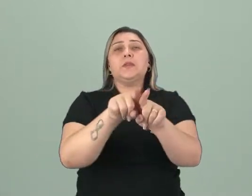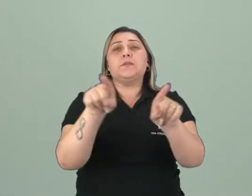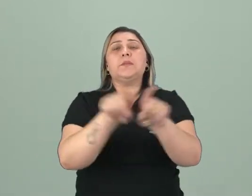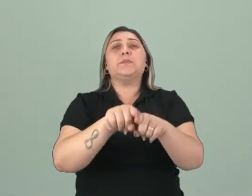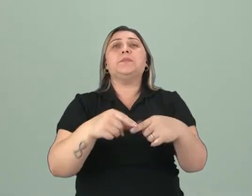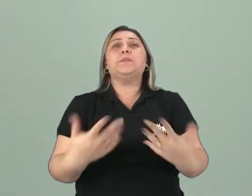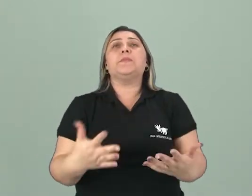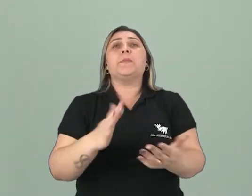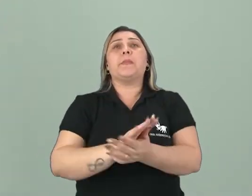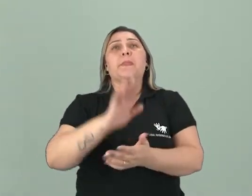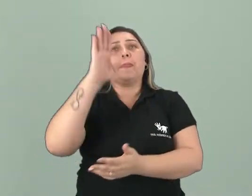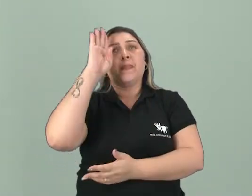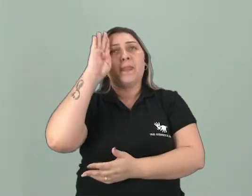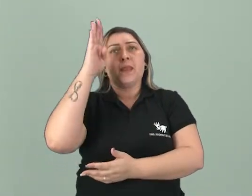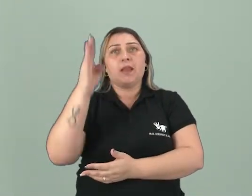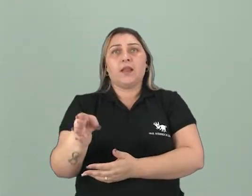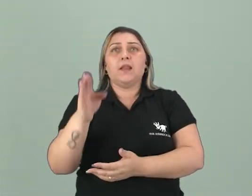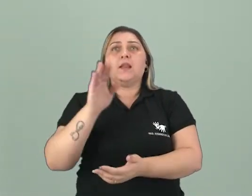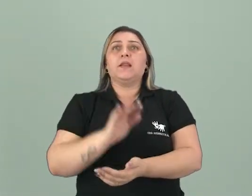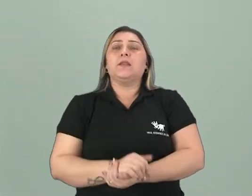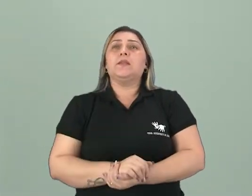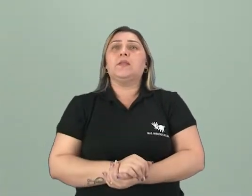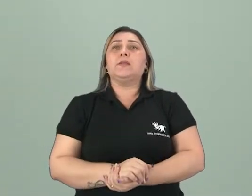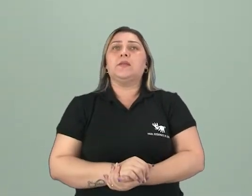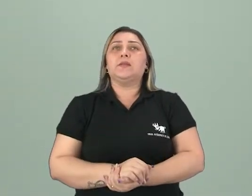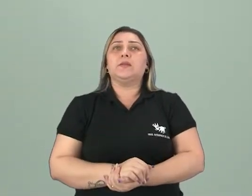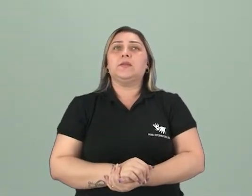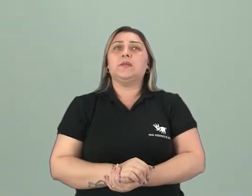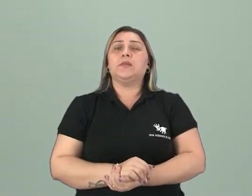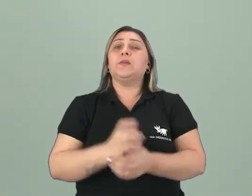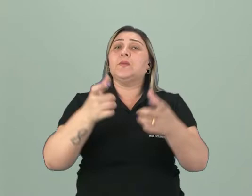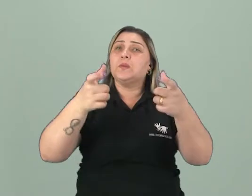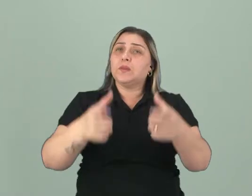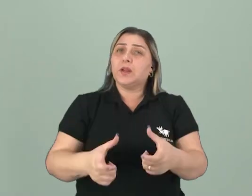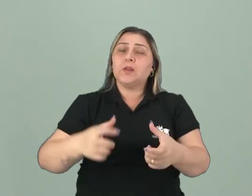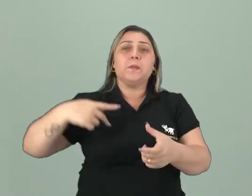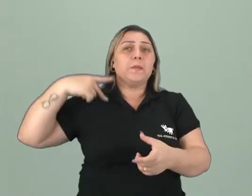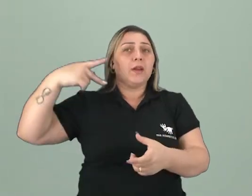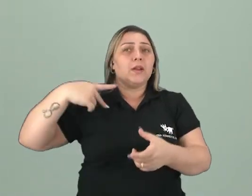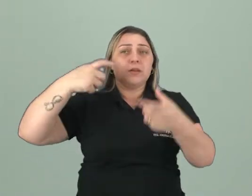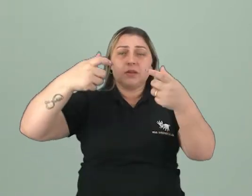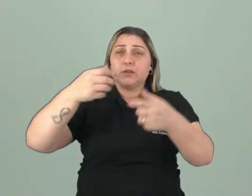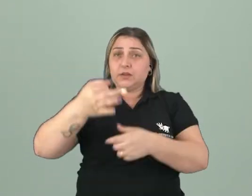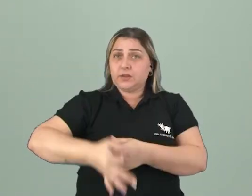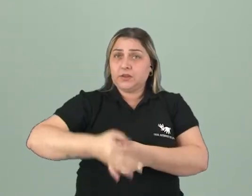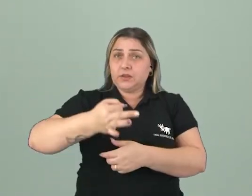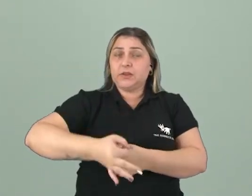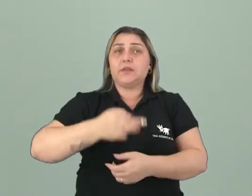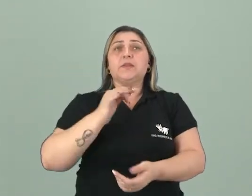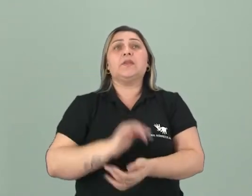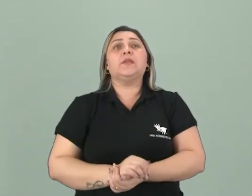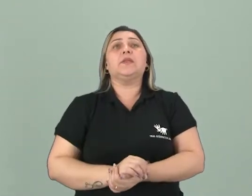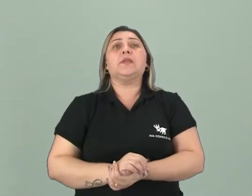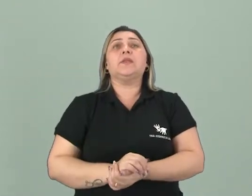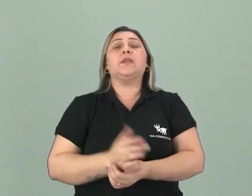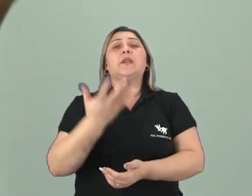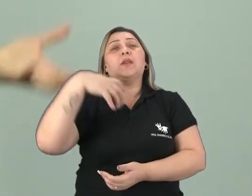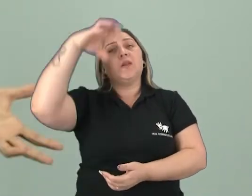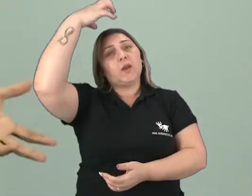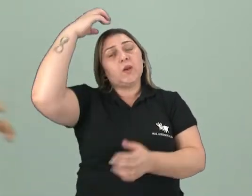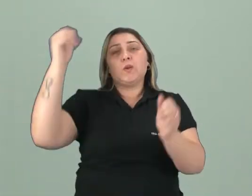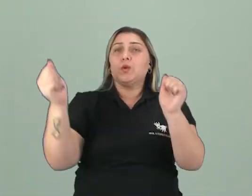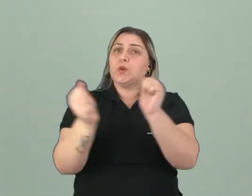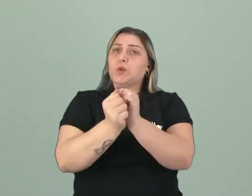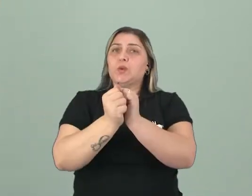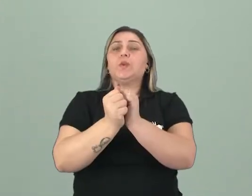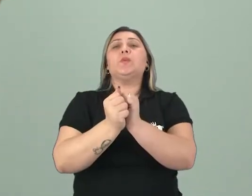Mas aí, o principal estabelecimento era esse estabelecimento do parlamento, certo? Que iria governar junto